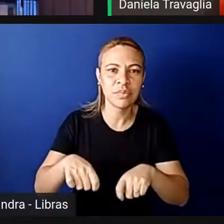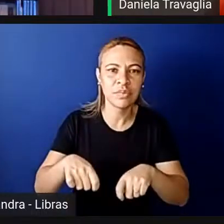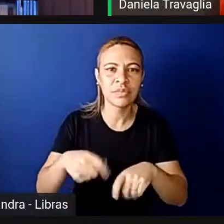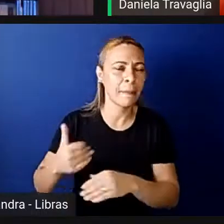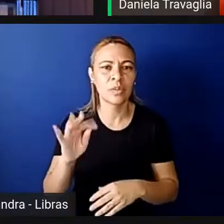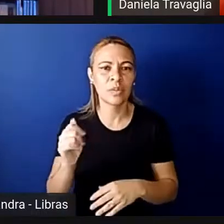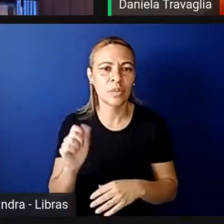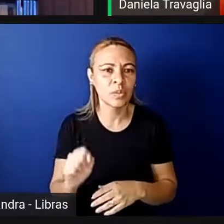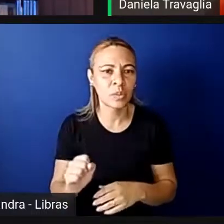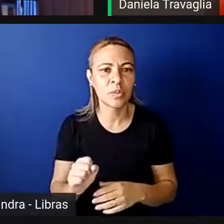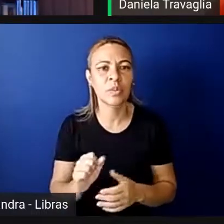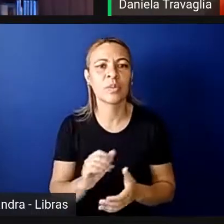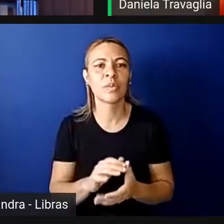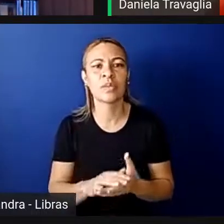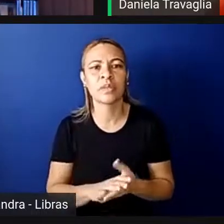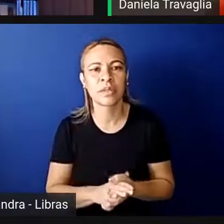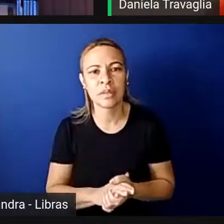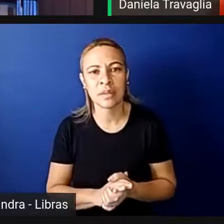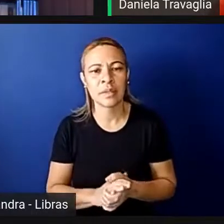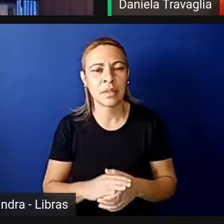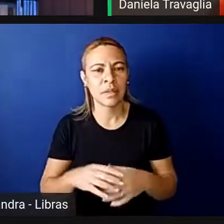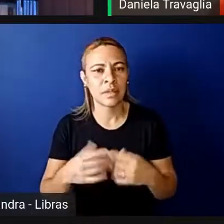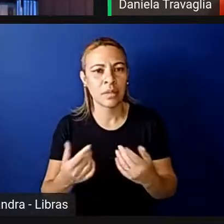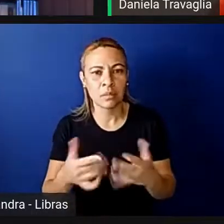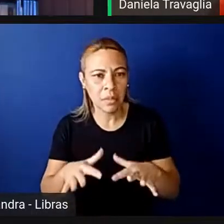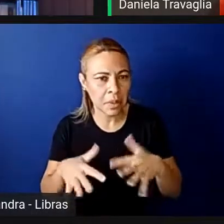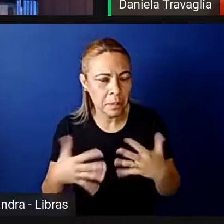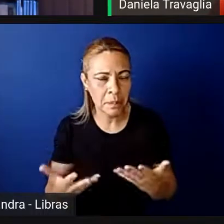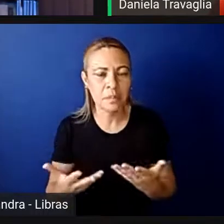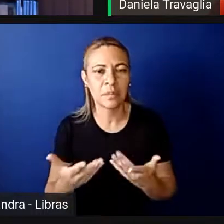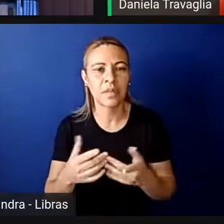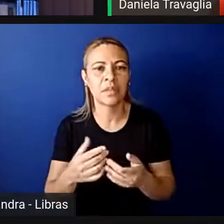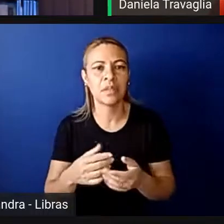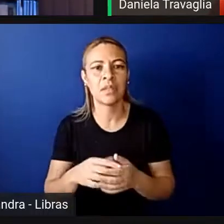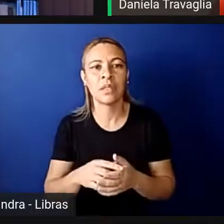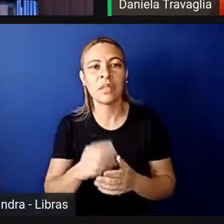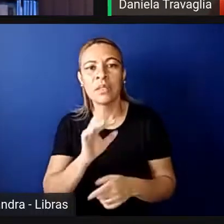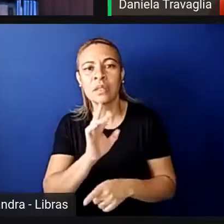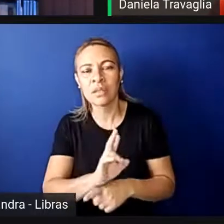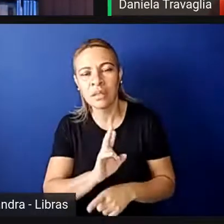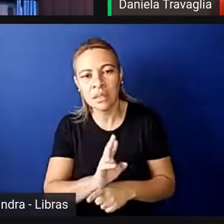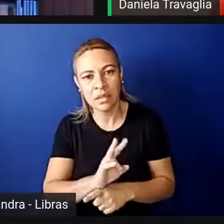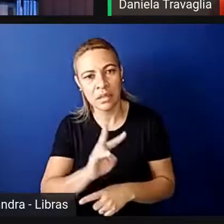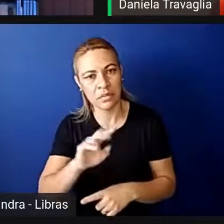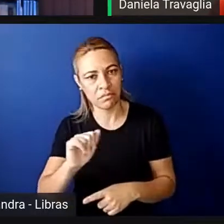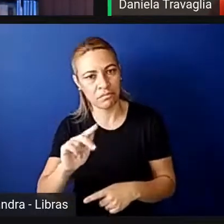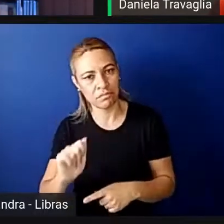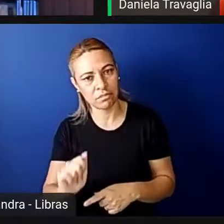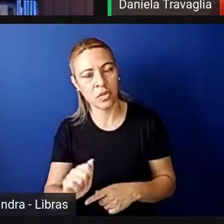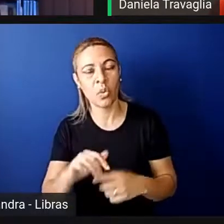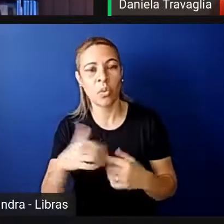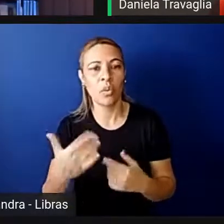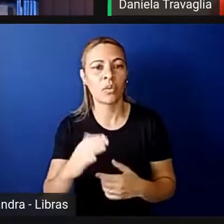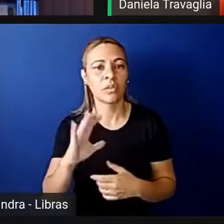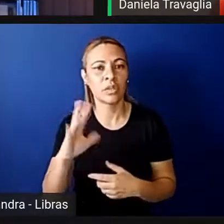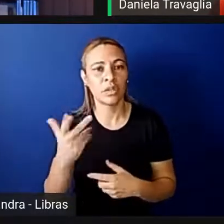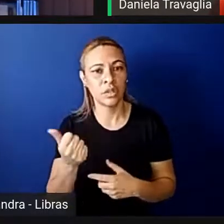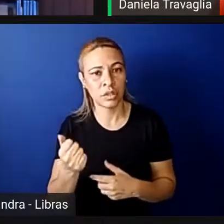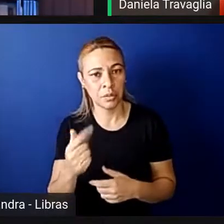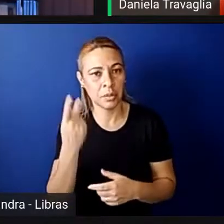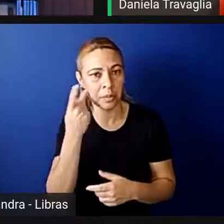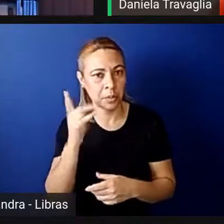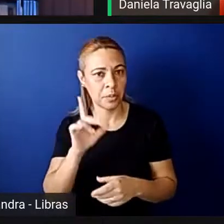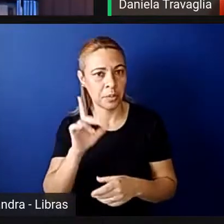para além, seja na reserva de vaga nas chapas de candidatos, seja nas casas